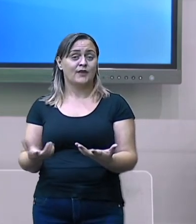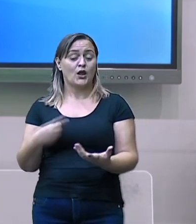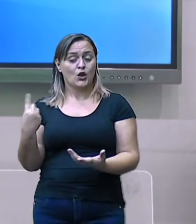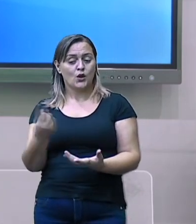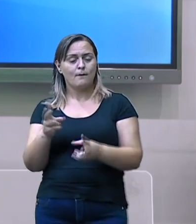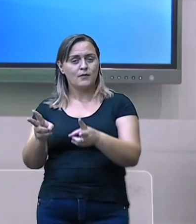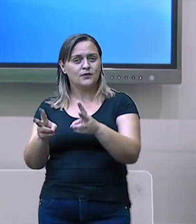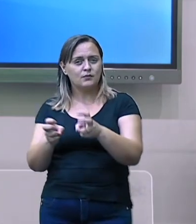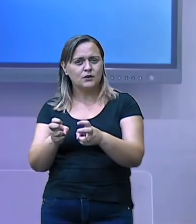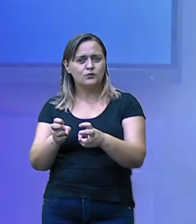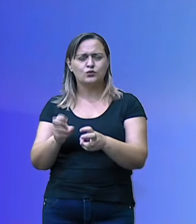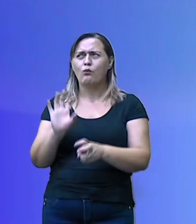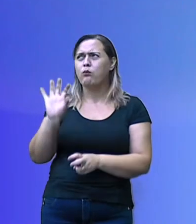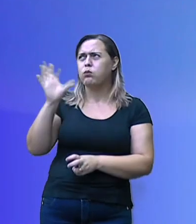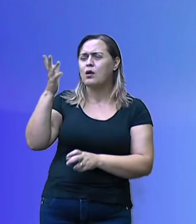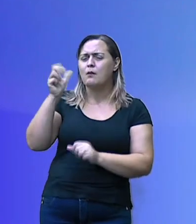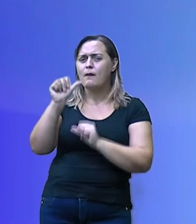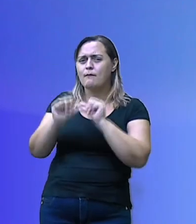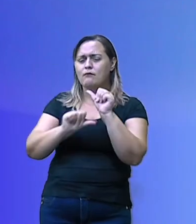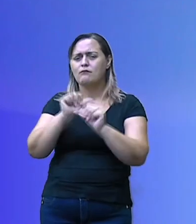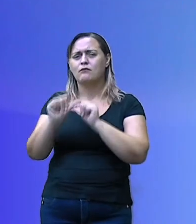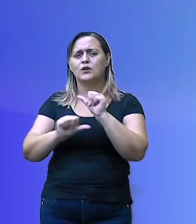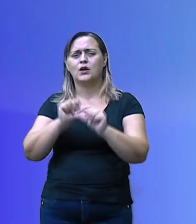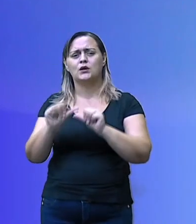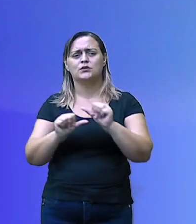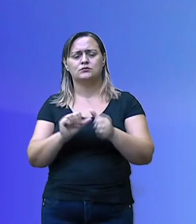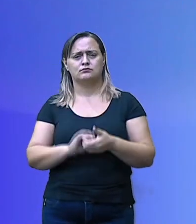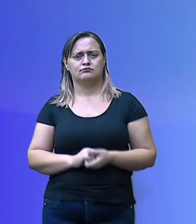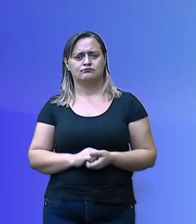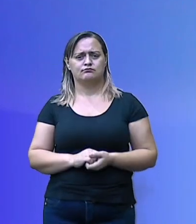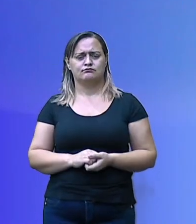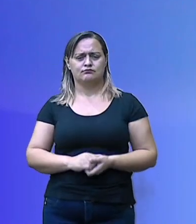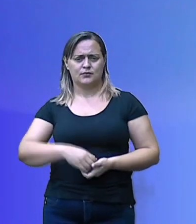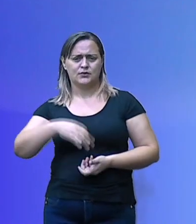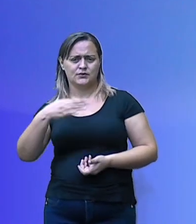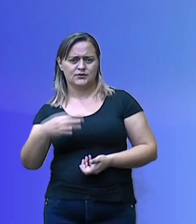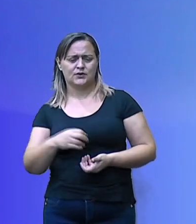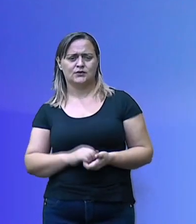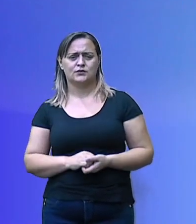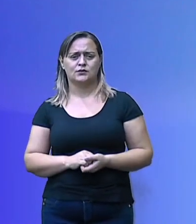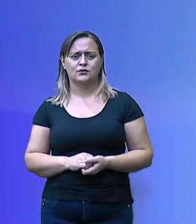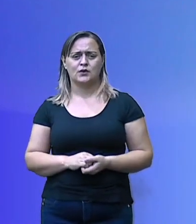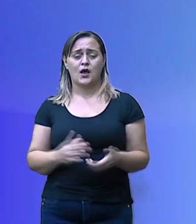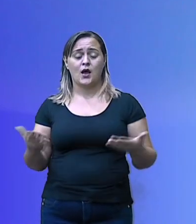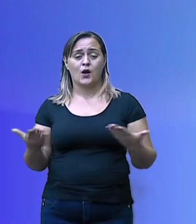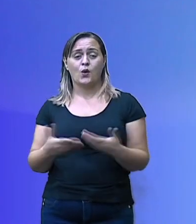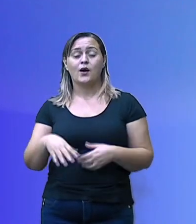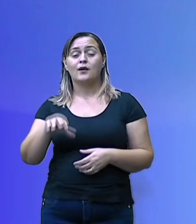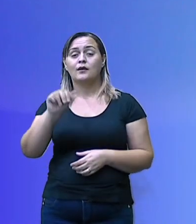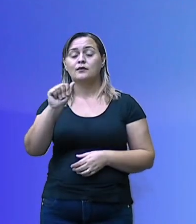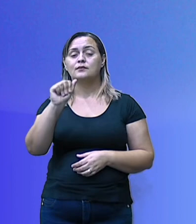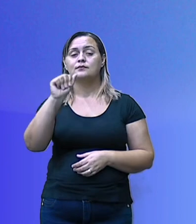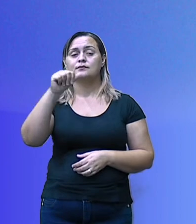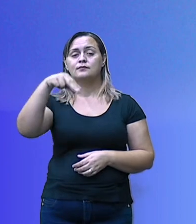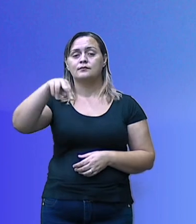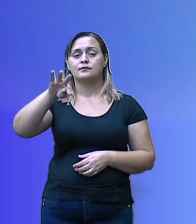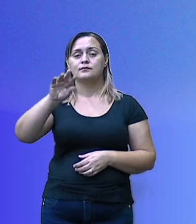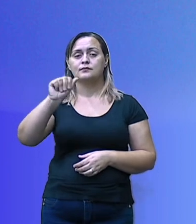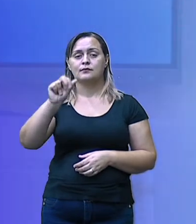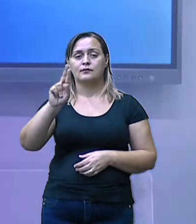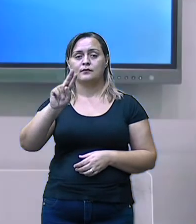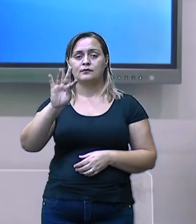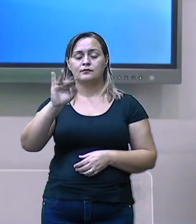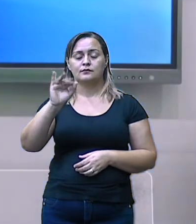A Antártida já foi coberta por florestas há 250 milhões de anos. Isso os